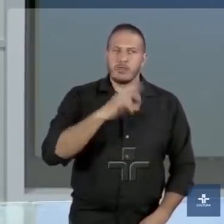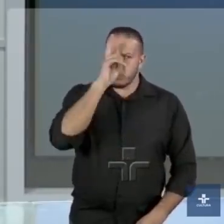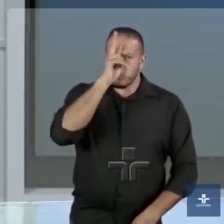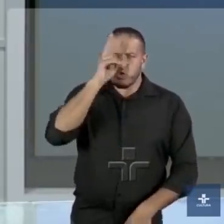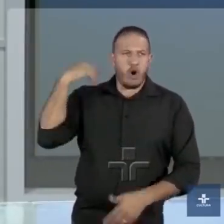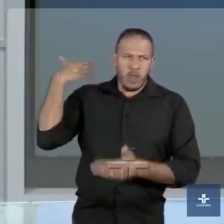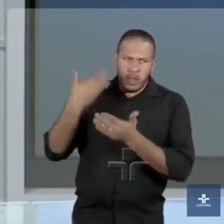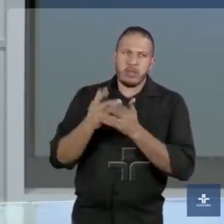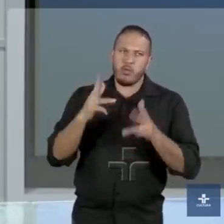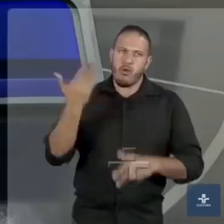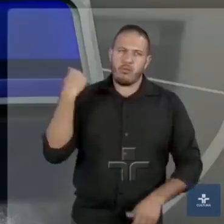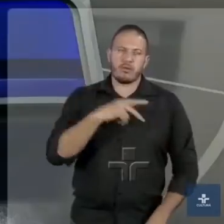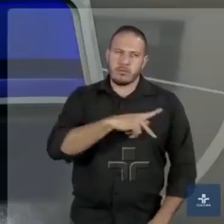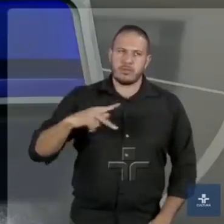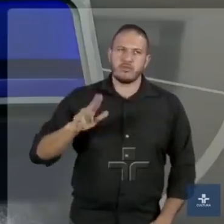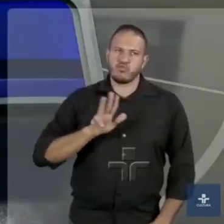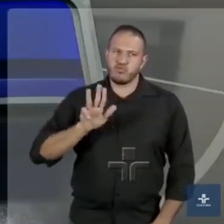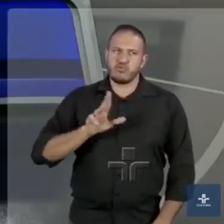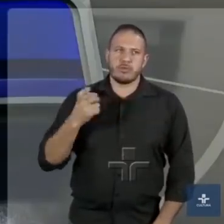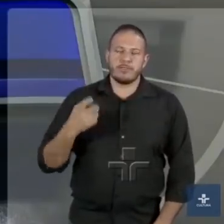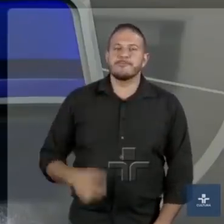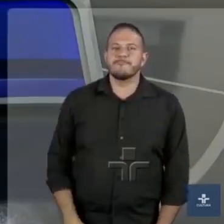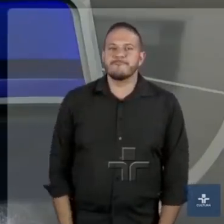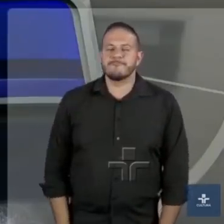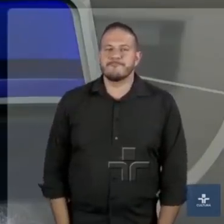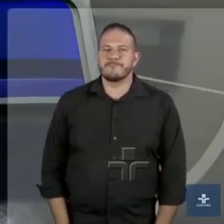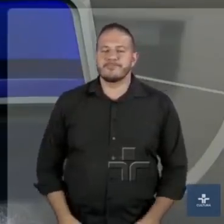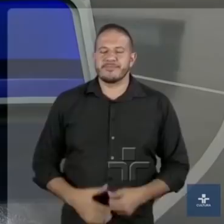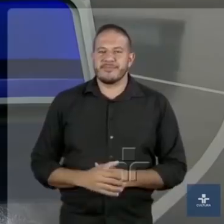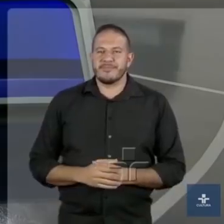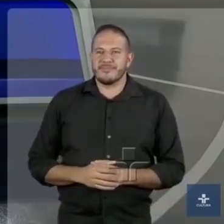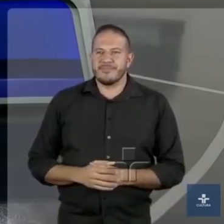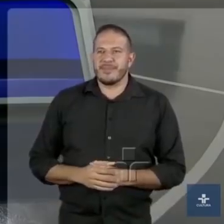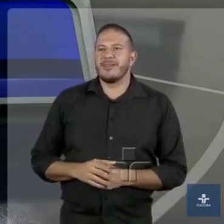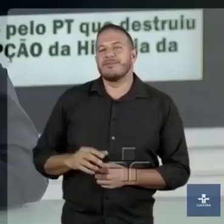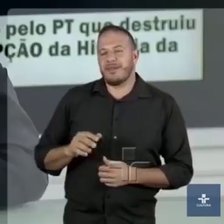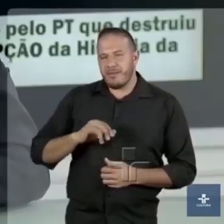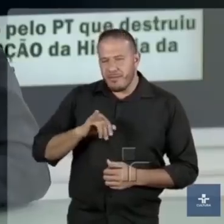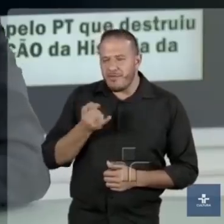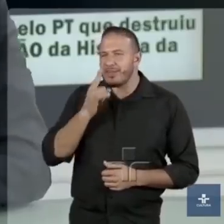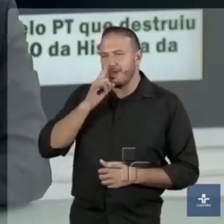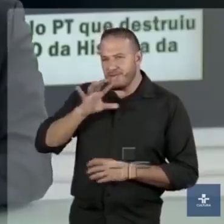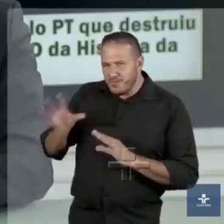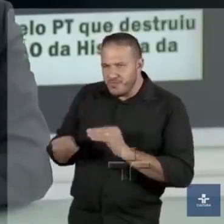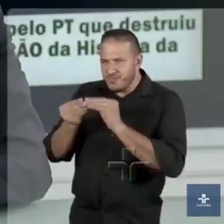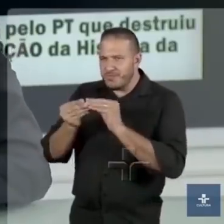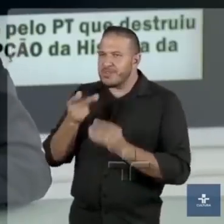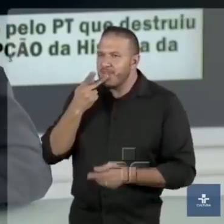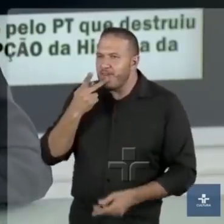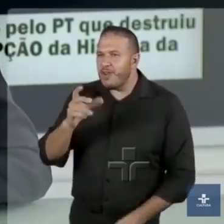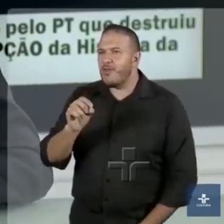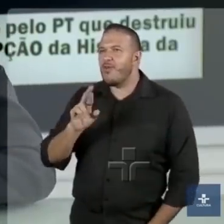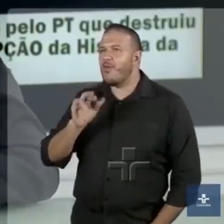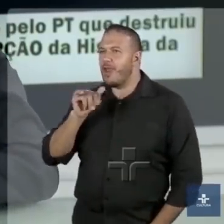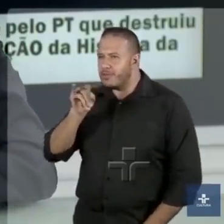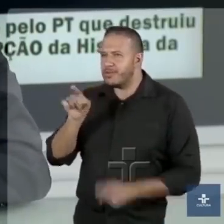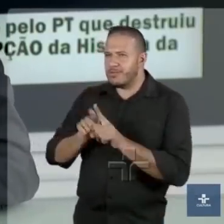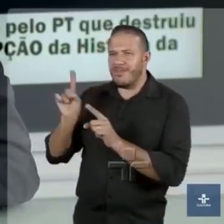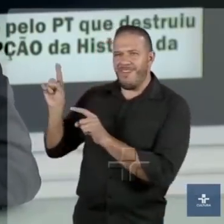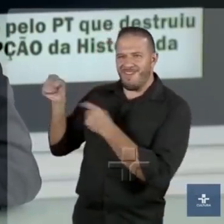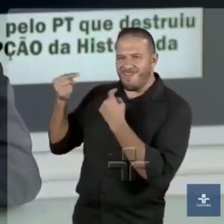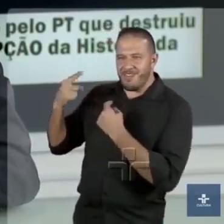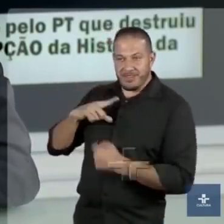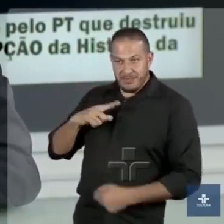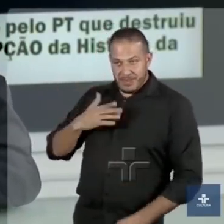governo como foi do Lula. Olha, aproveitando e juntando tanto a questão que foi levantada por Orlando, como a provocação que foi